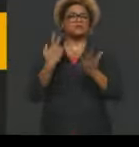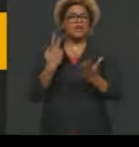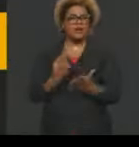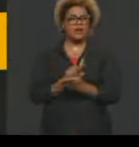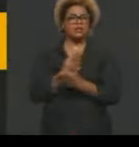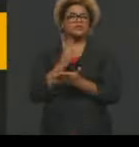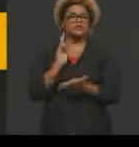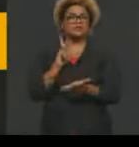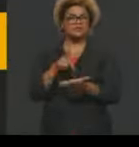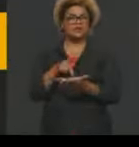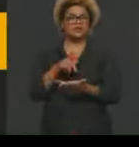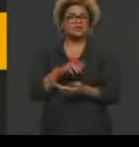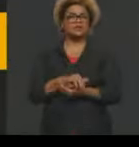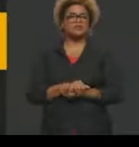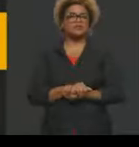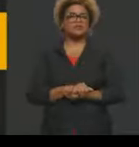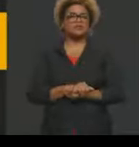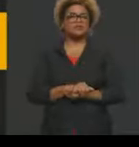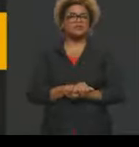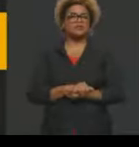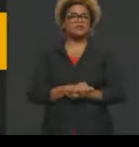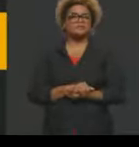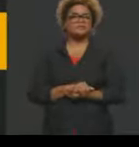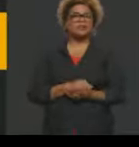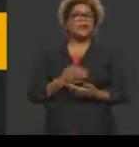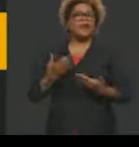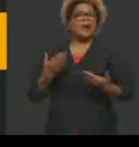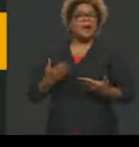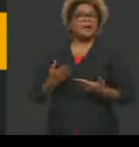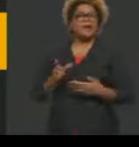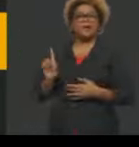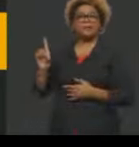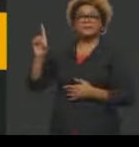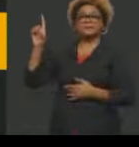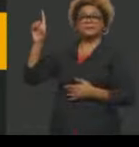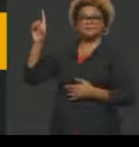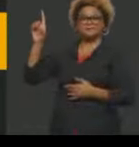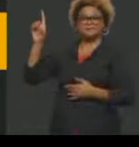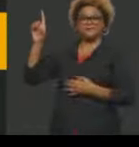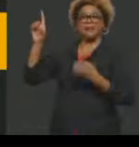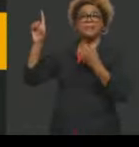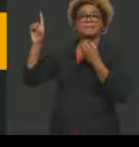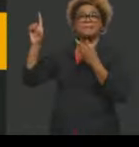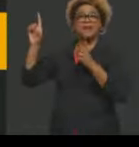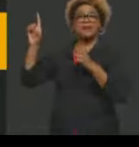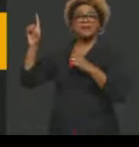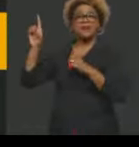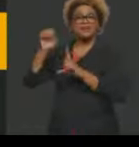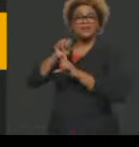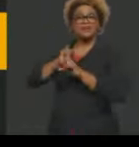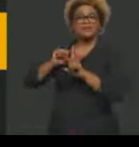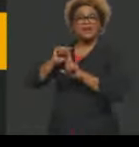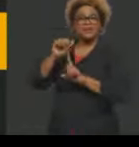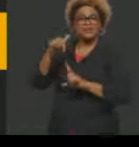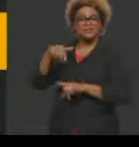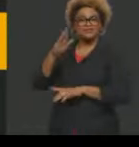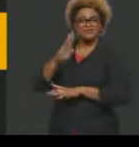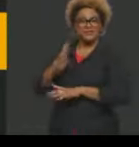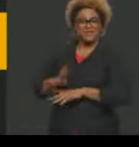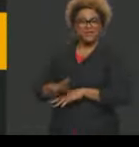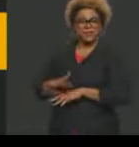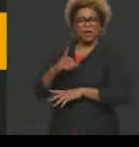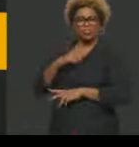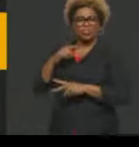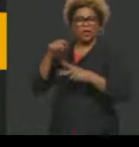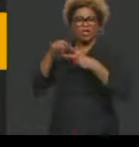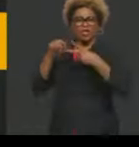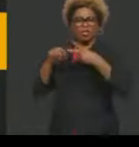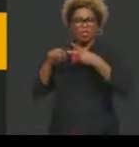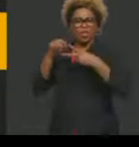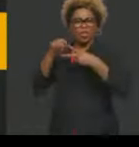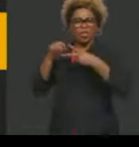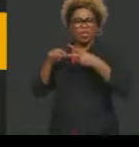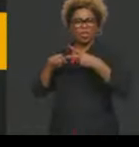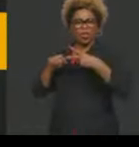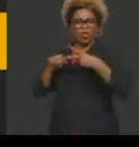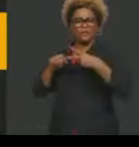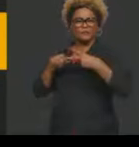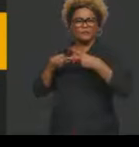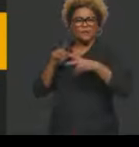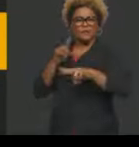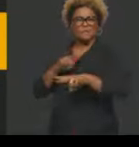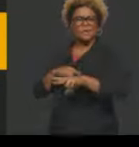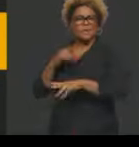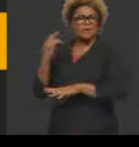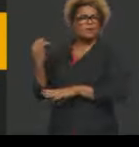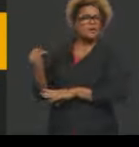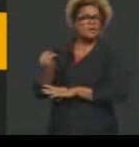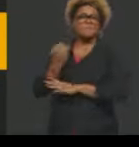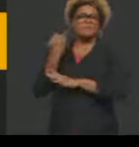Bom, vamos falar do estado de bem-estar social no Brasil, né. A gente tem dois momentos muito importantes para a gente tratar desse estado de bem-estar